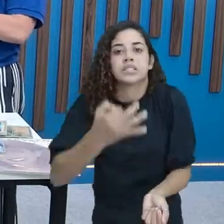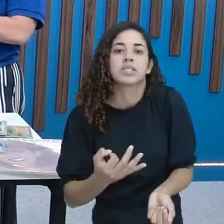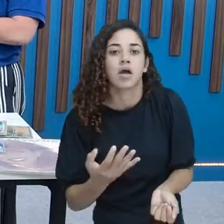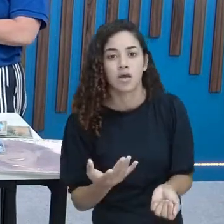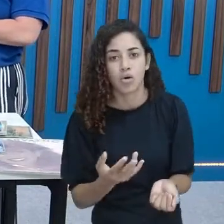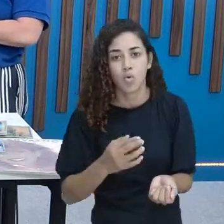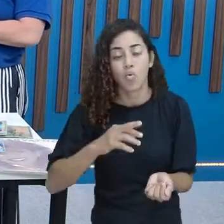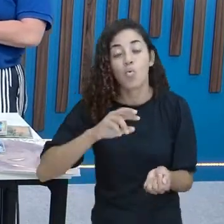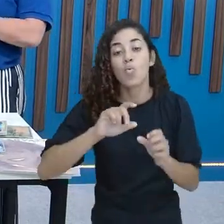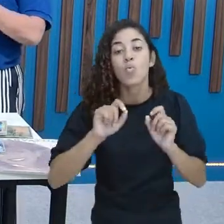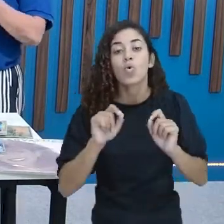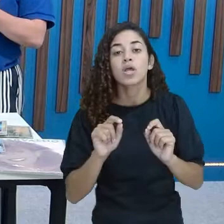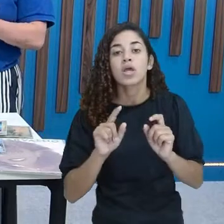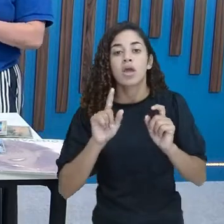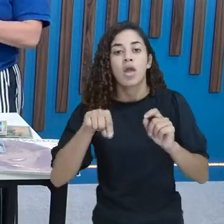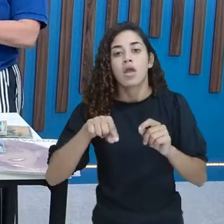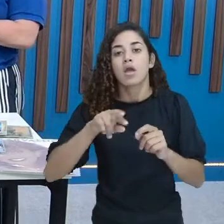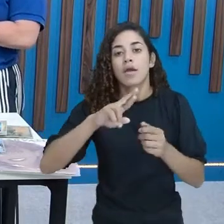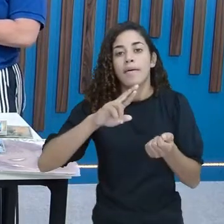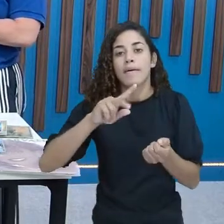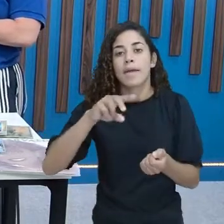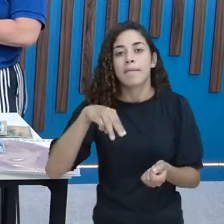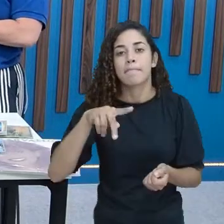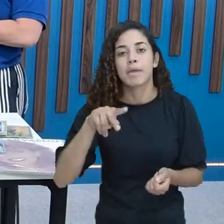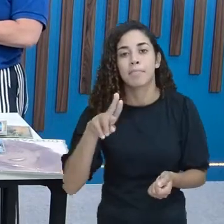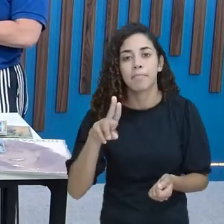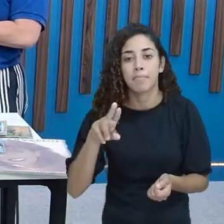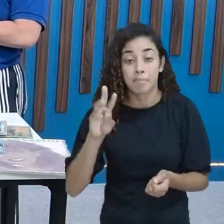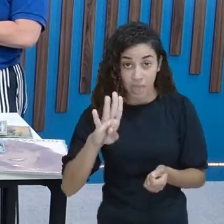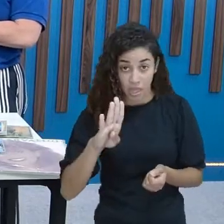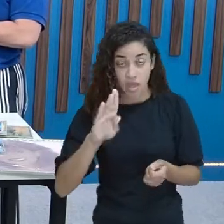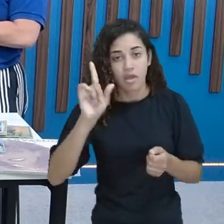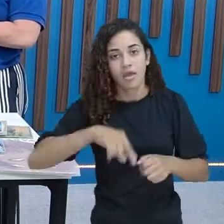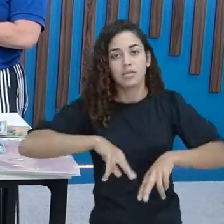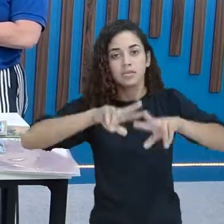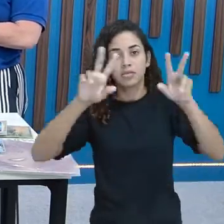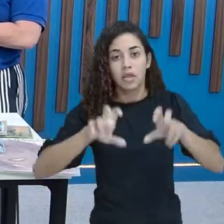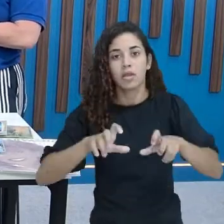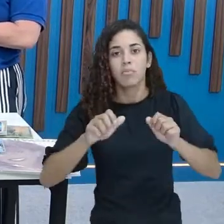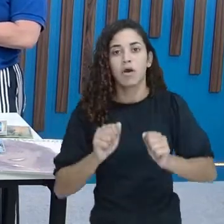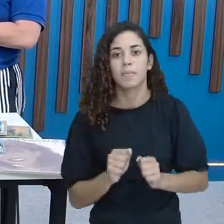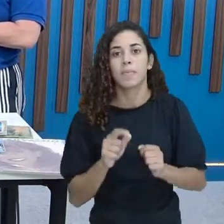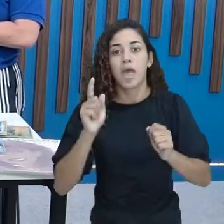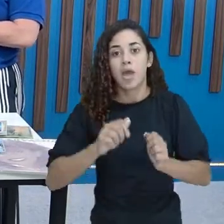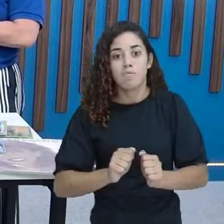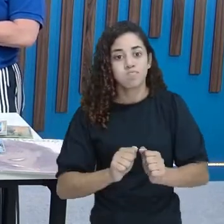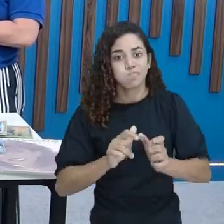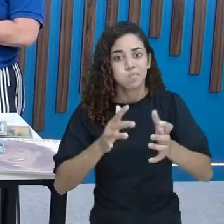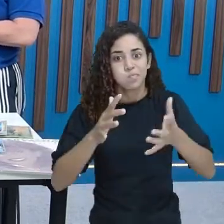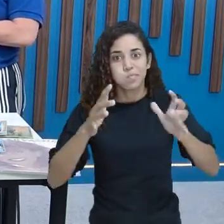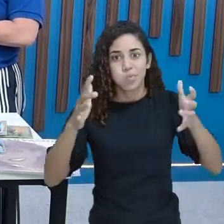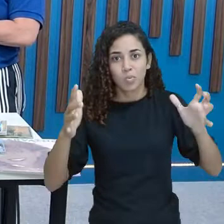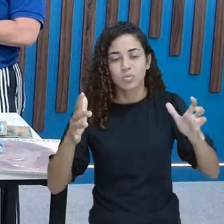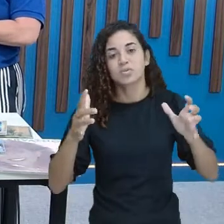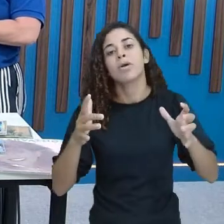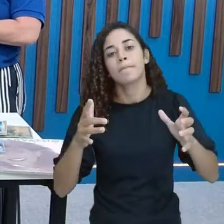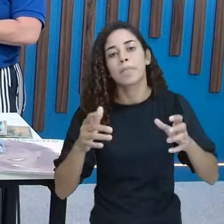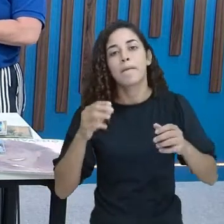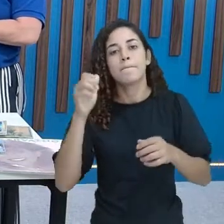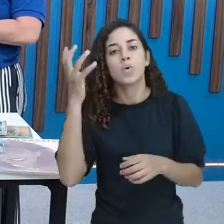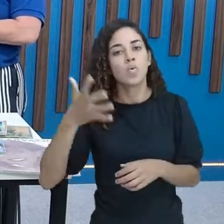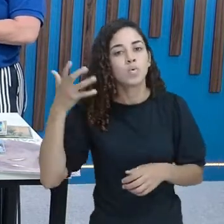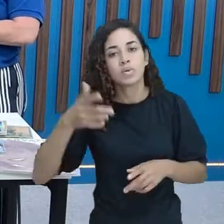é que define a MPB? São os temas É tanto que é bem abrangente Quando a gente fala MPB É uma sigla Música Popular